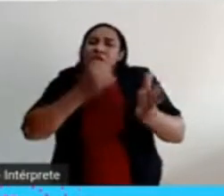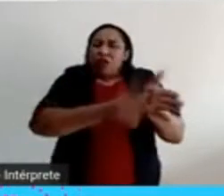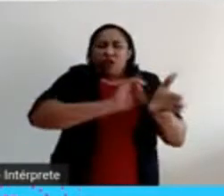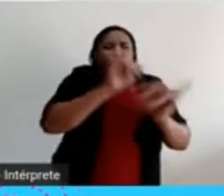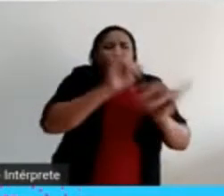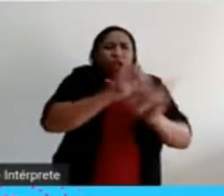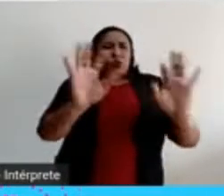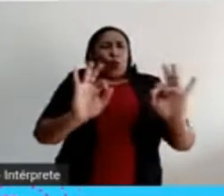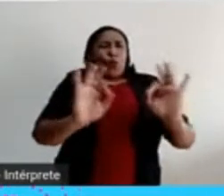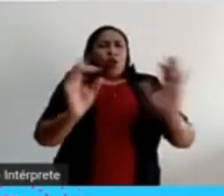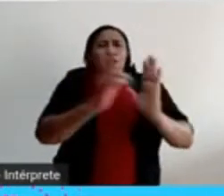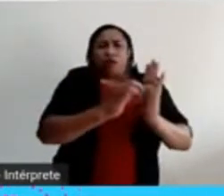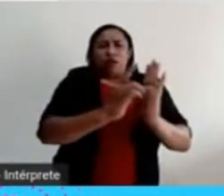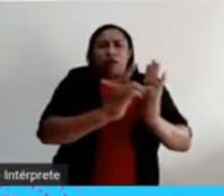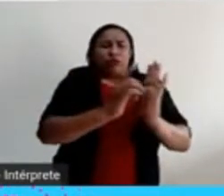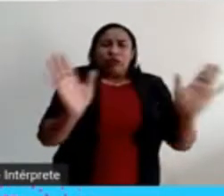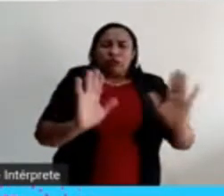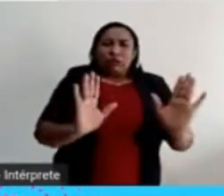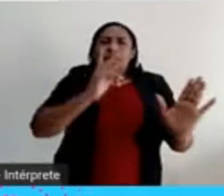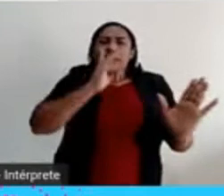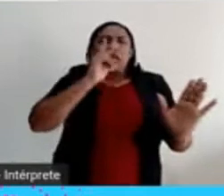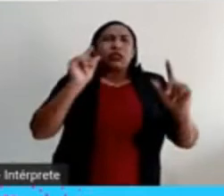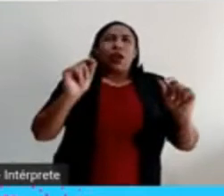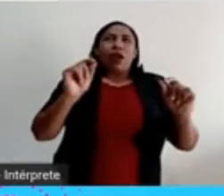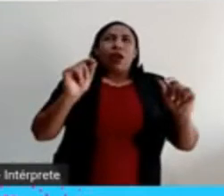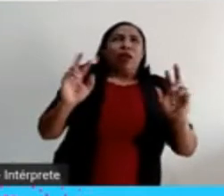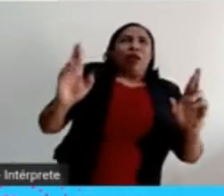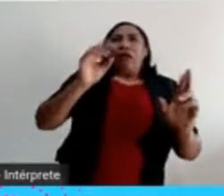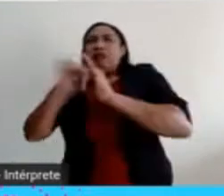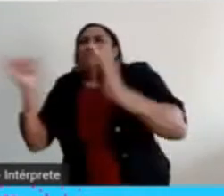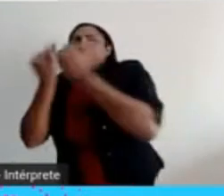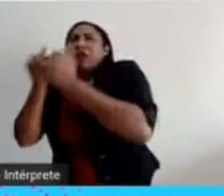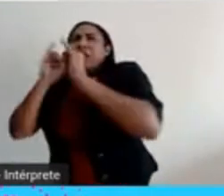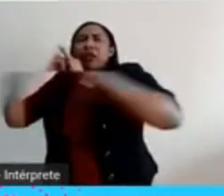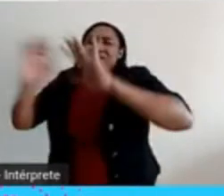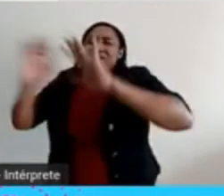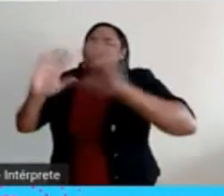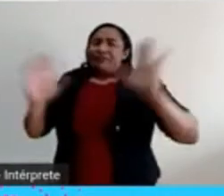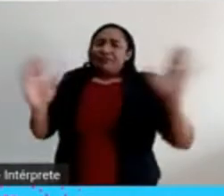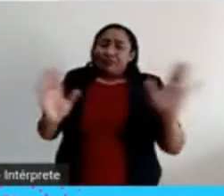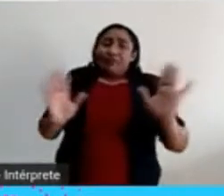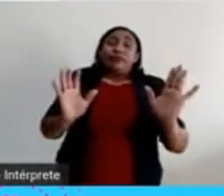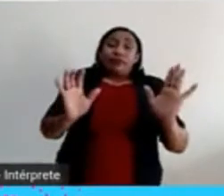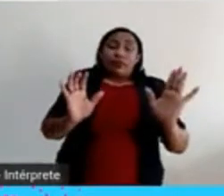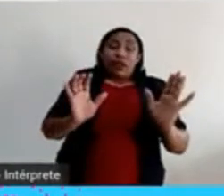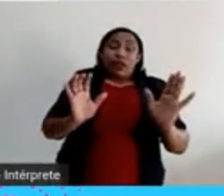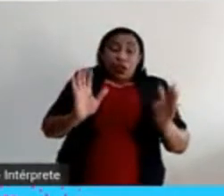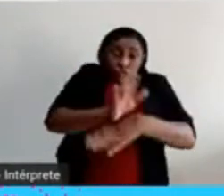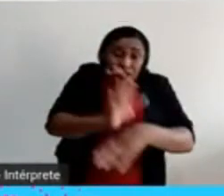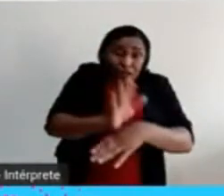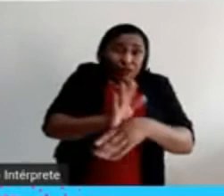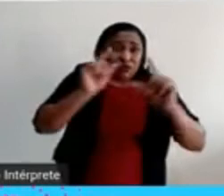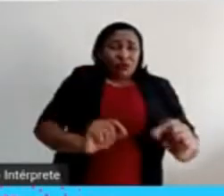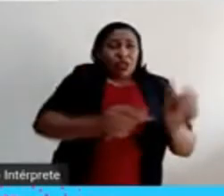para não gerar especulações. Entretanto, logo à tarde, no final da tarde,